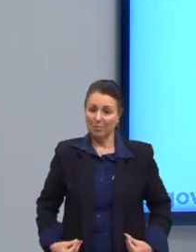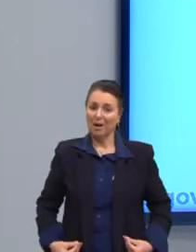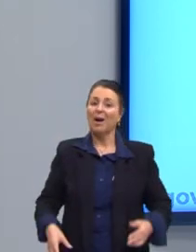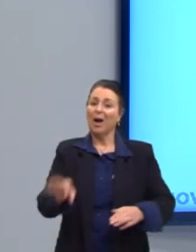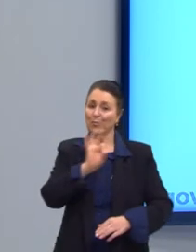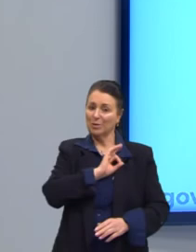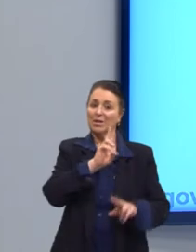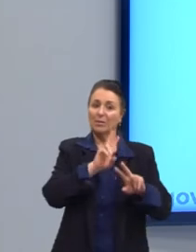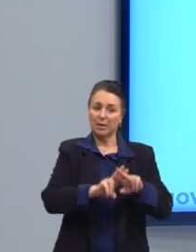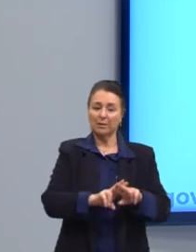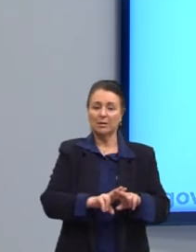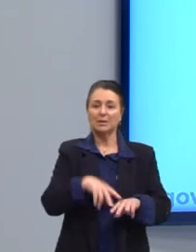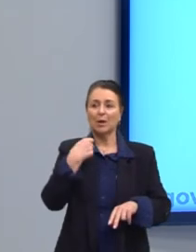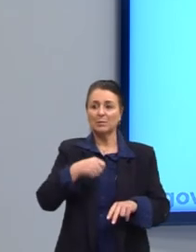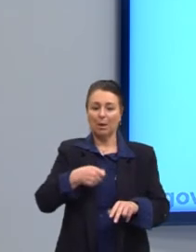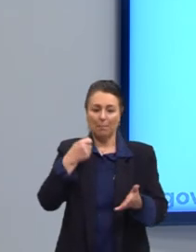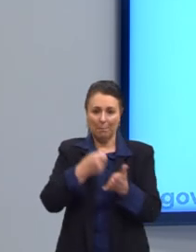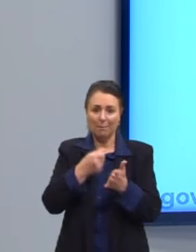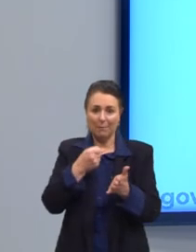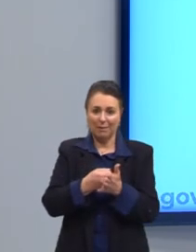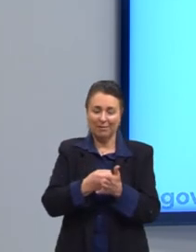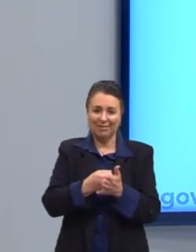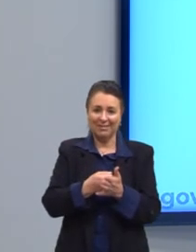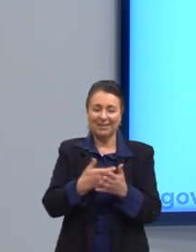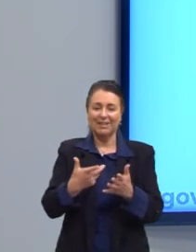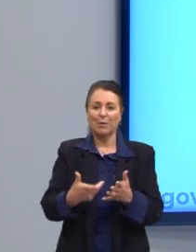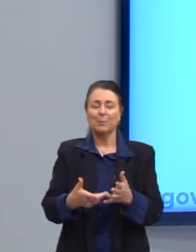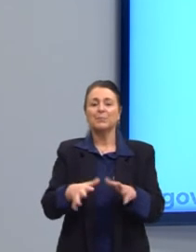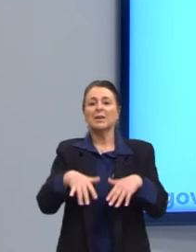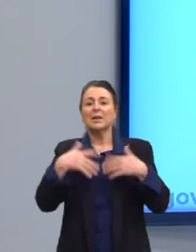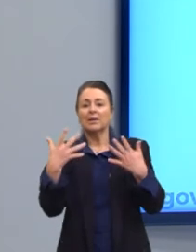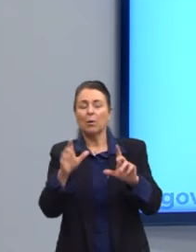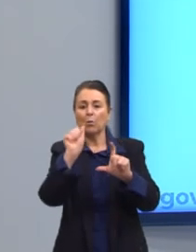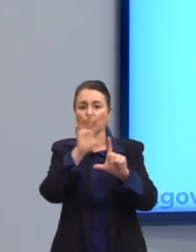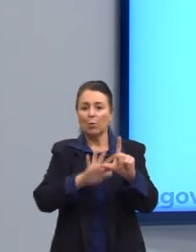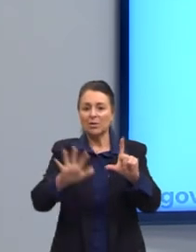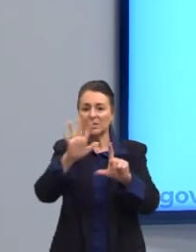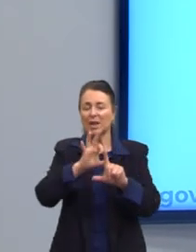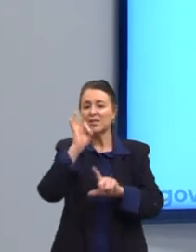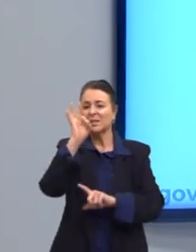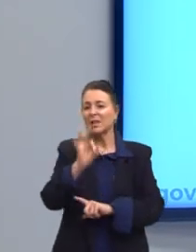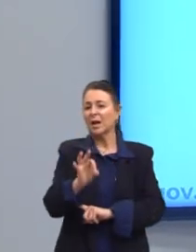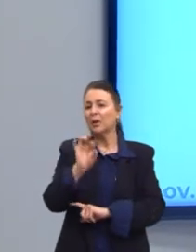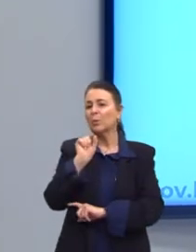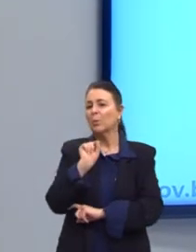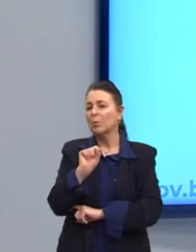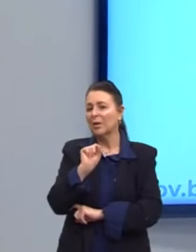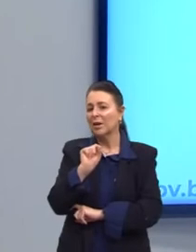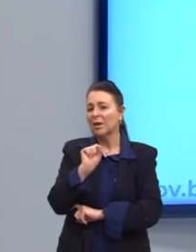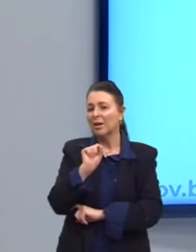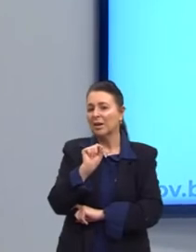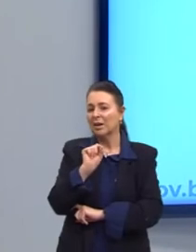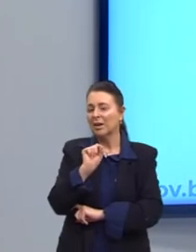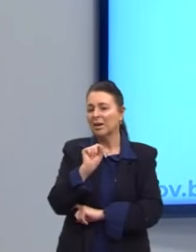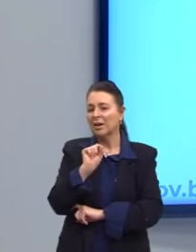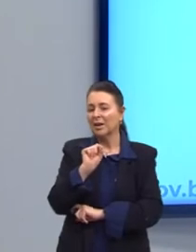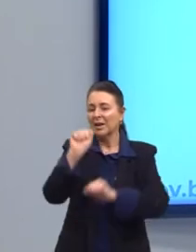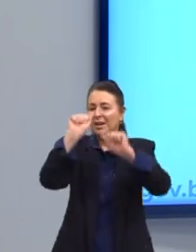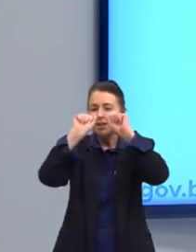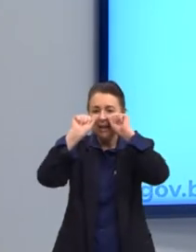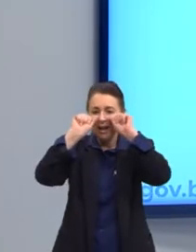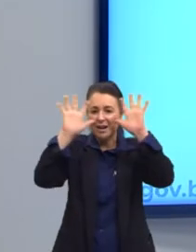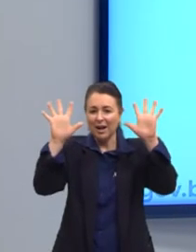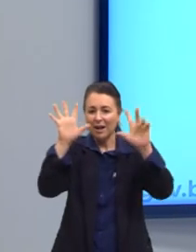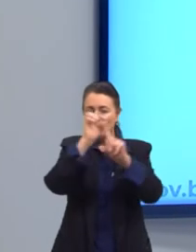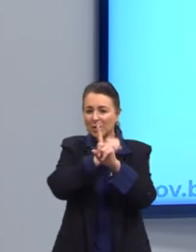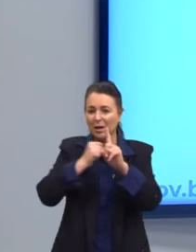alguém que não tem cultura. Alternativa, olha, de acordo com a charge, é correto firmar que? Deixa claro que a sociedade é